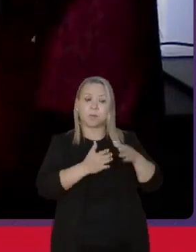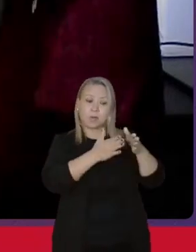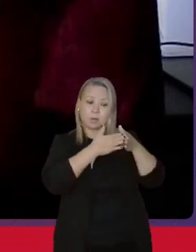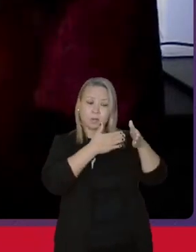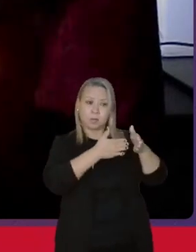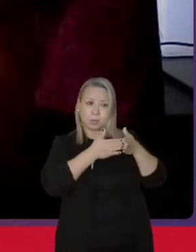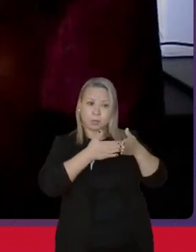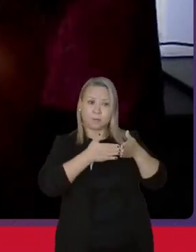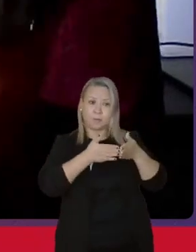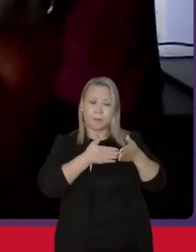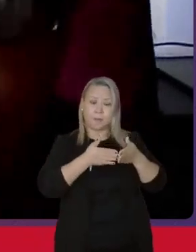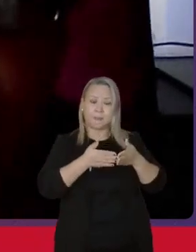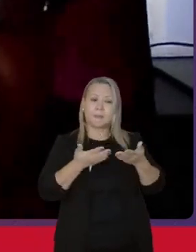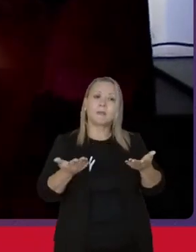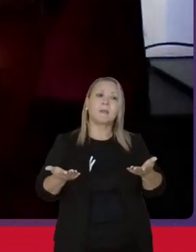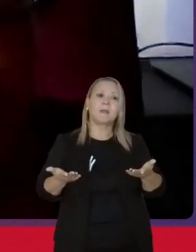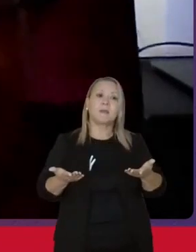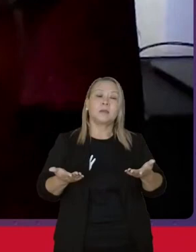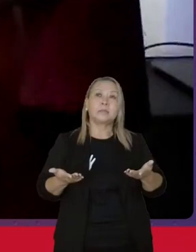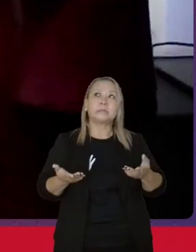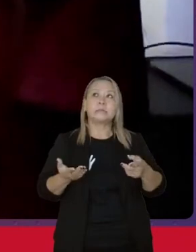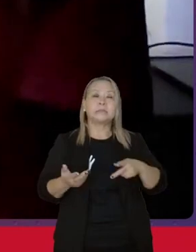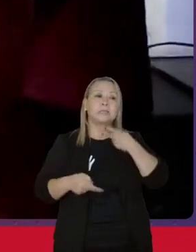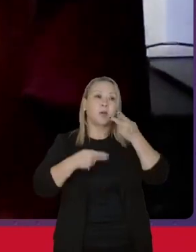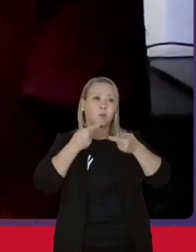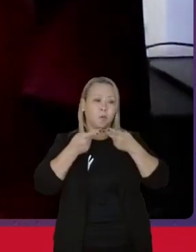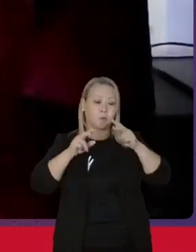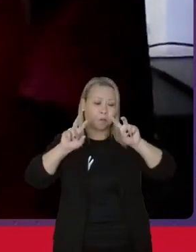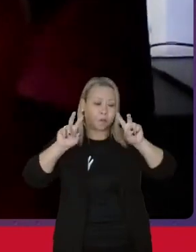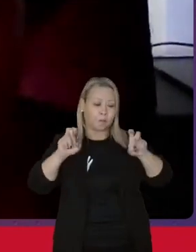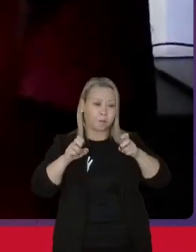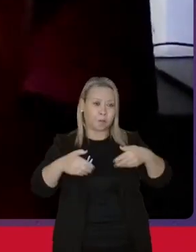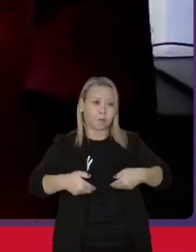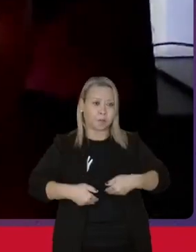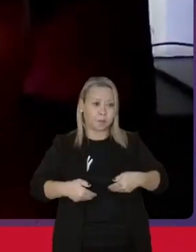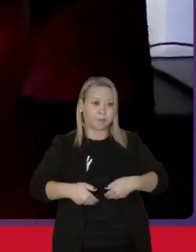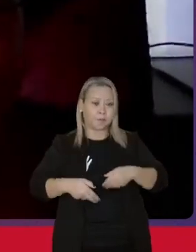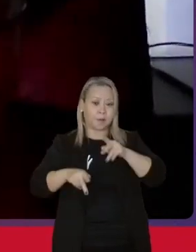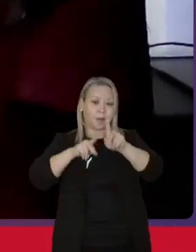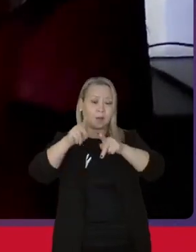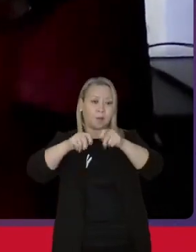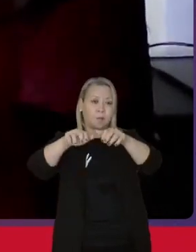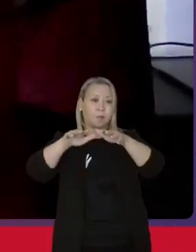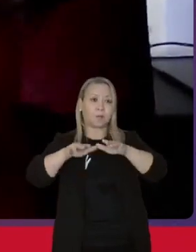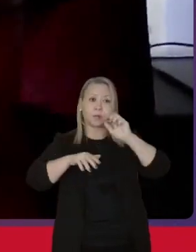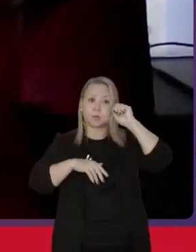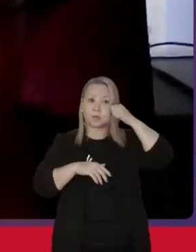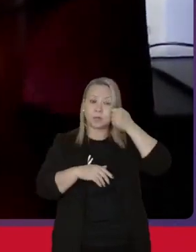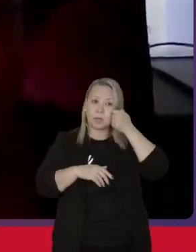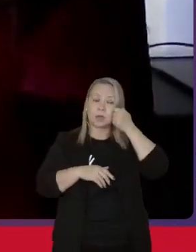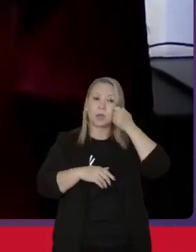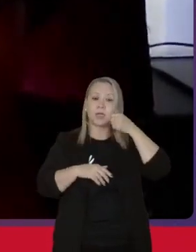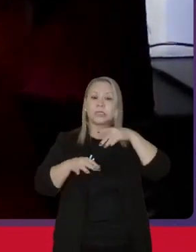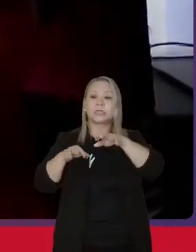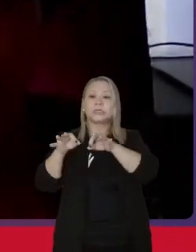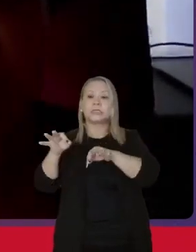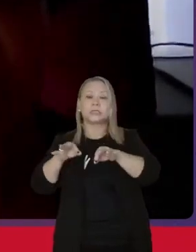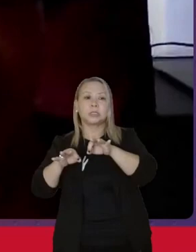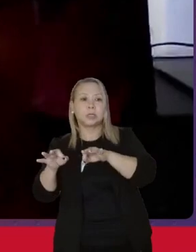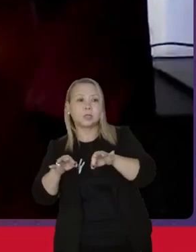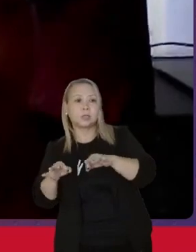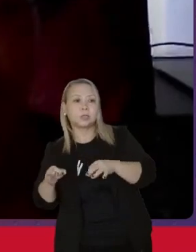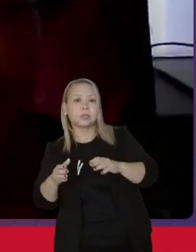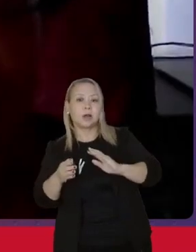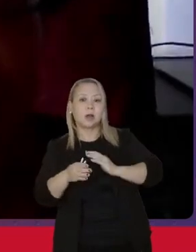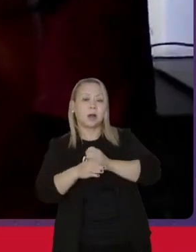Do ponto de vista da fome, inclusive, a população negra de maneira organizada através de